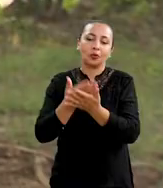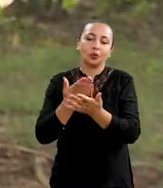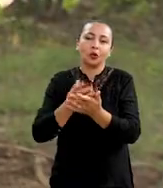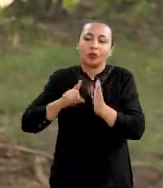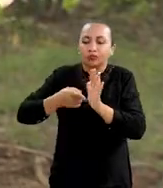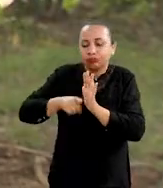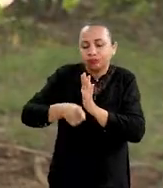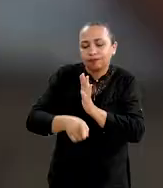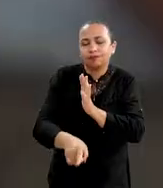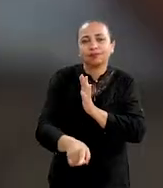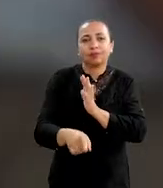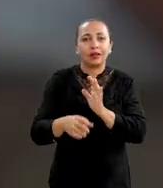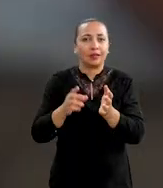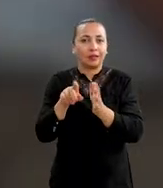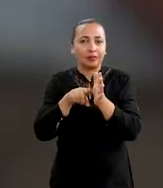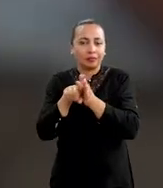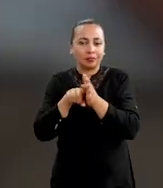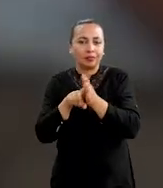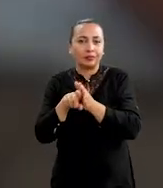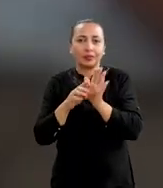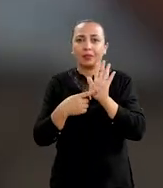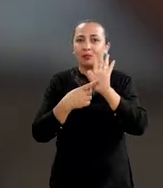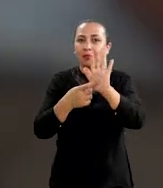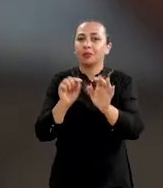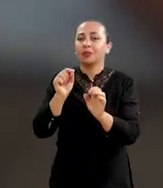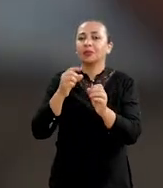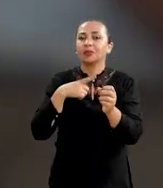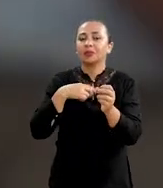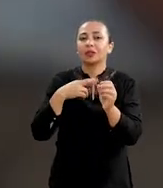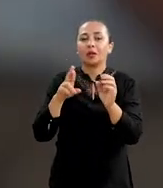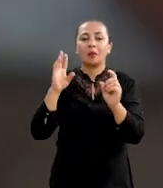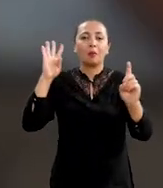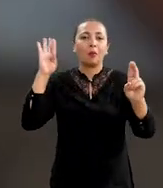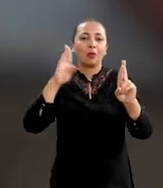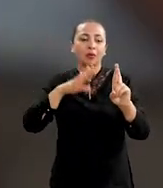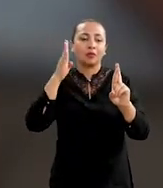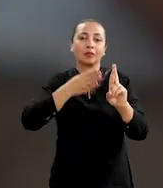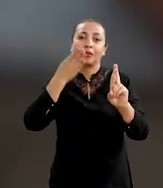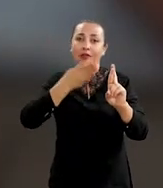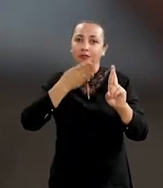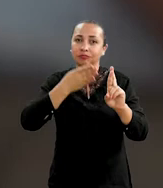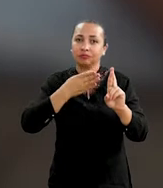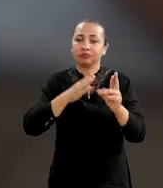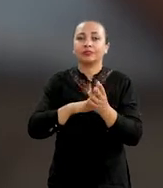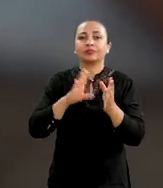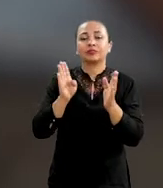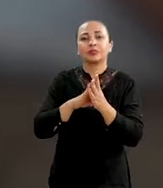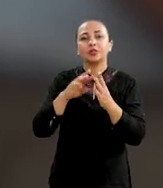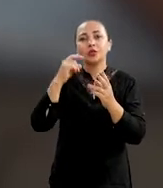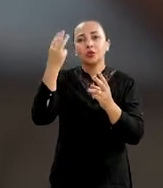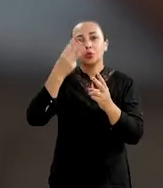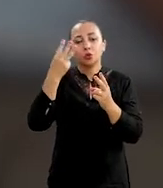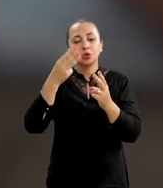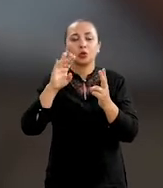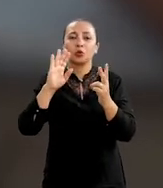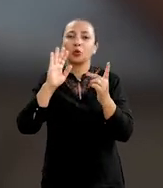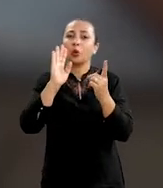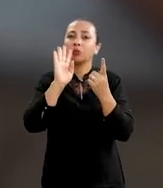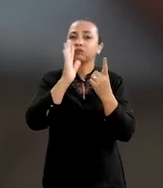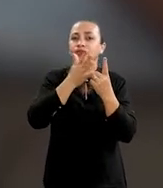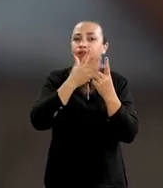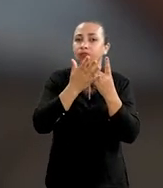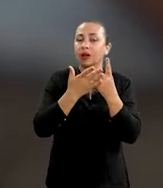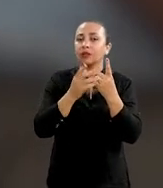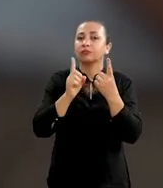a gente se aprofundou. Essas pesquisas apontam que tem muita referência do trio dos berimbáus com